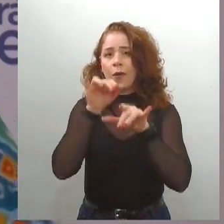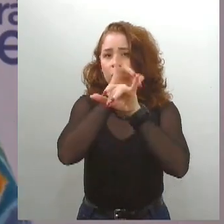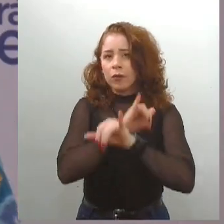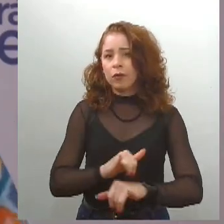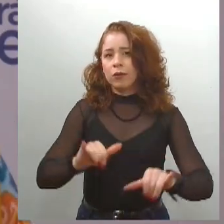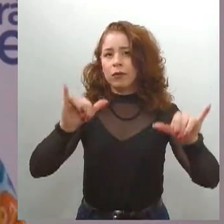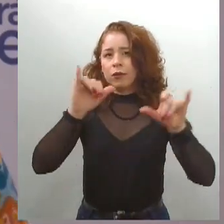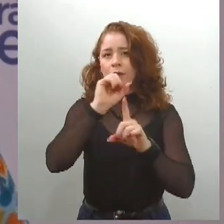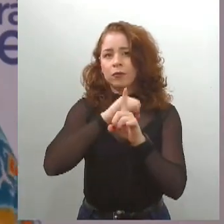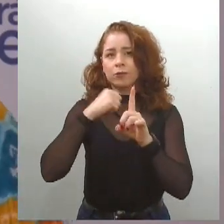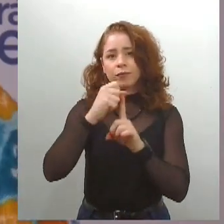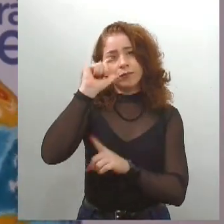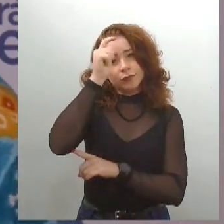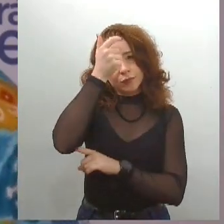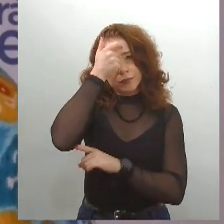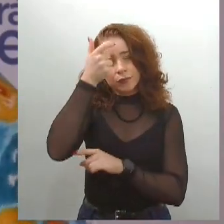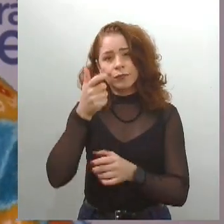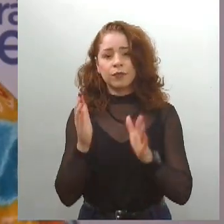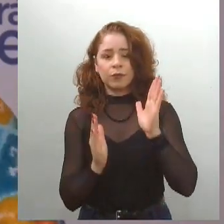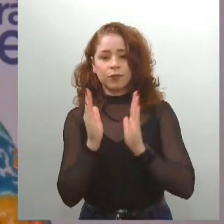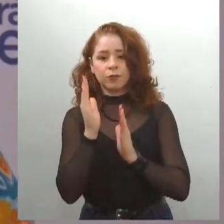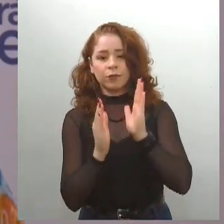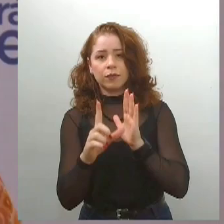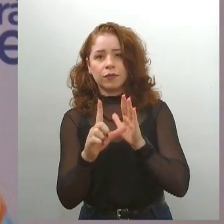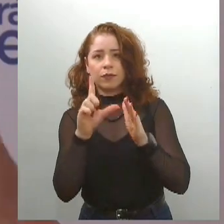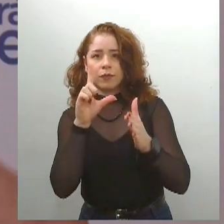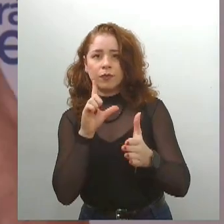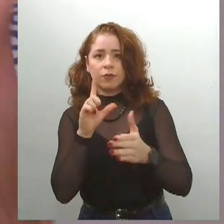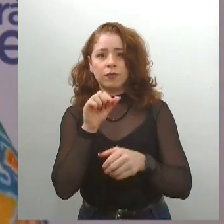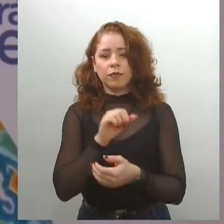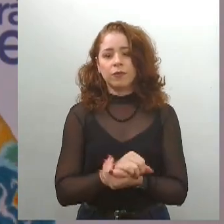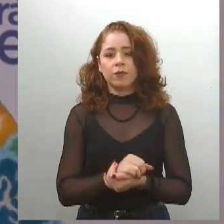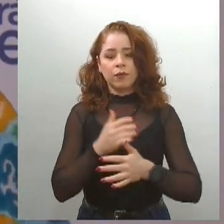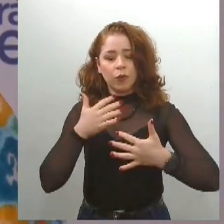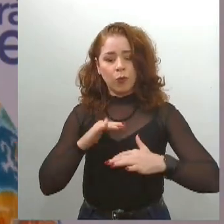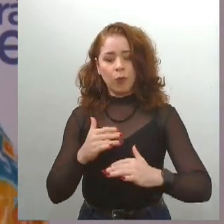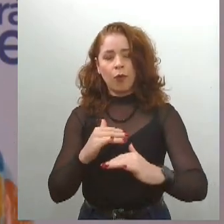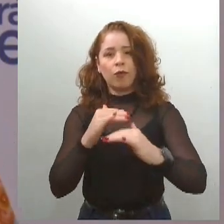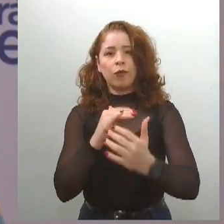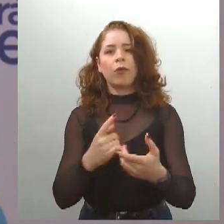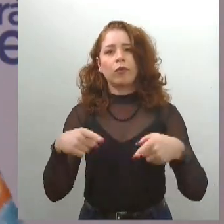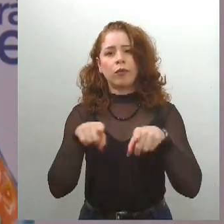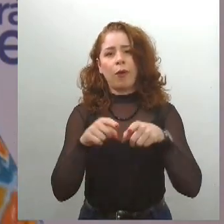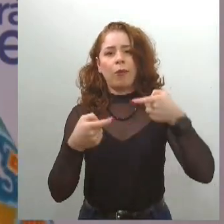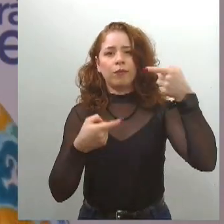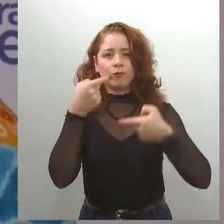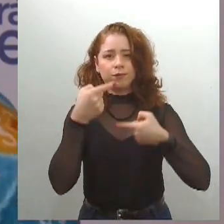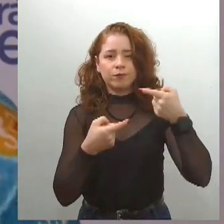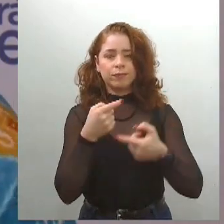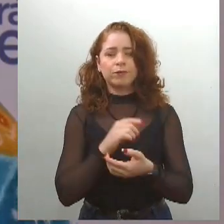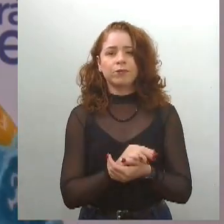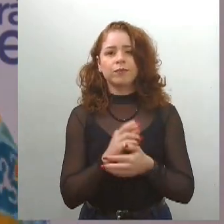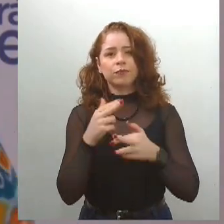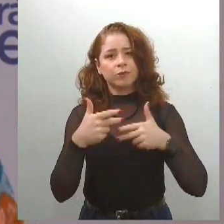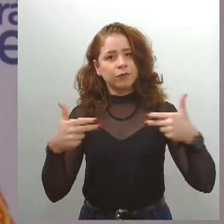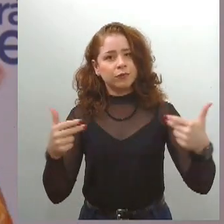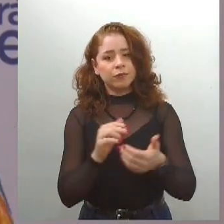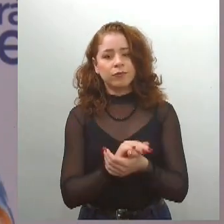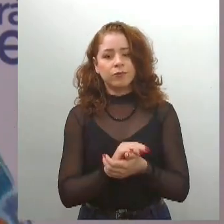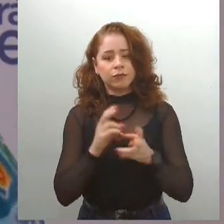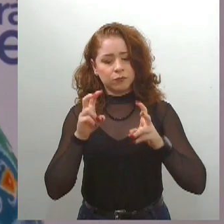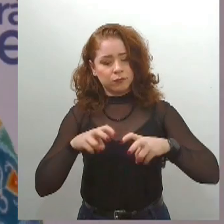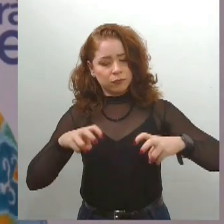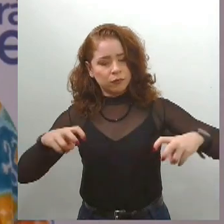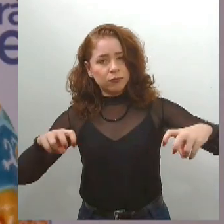Nesse período que antecede a Parada, existem vários debates, né, ciclos de bate-papo, de